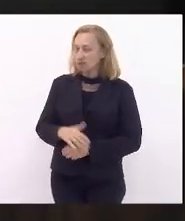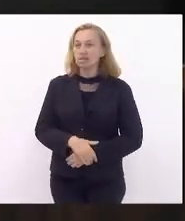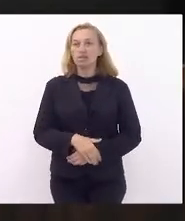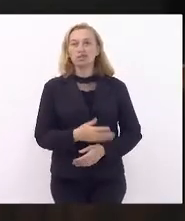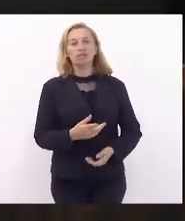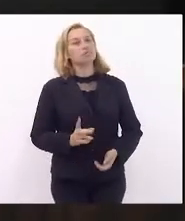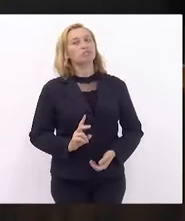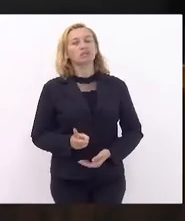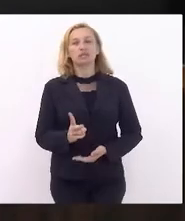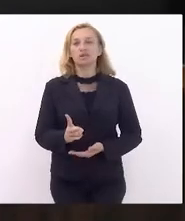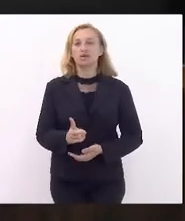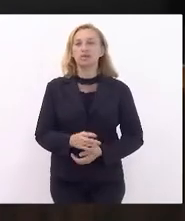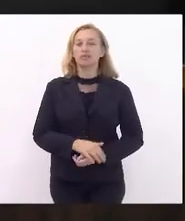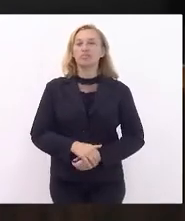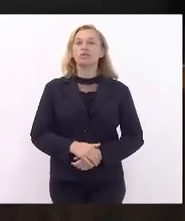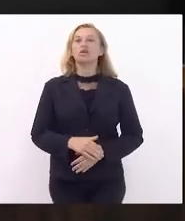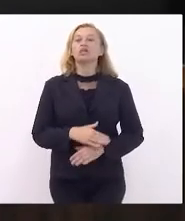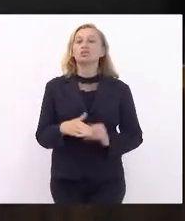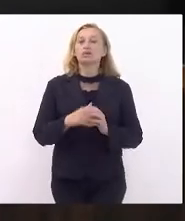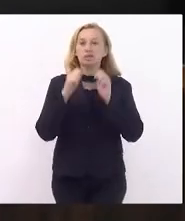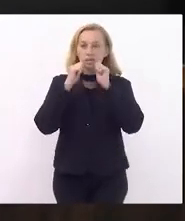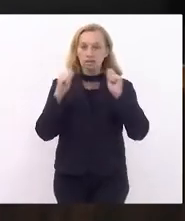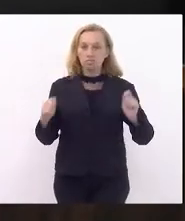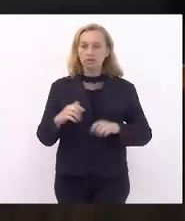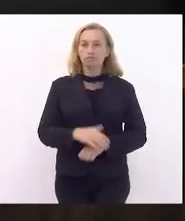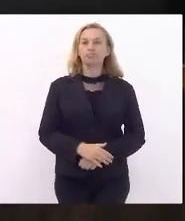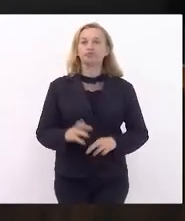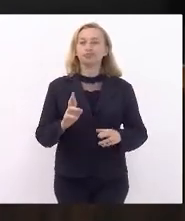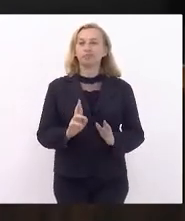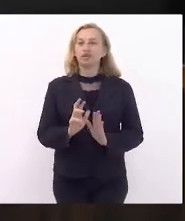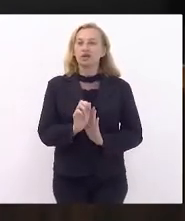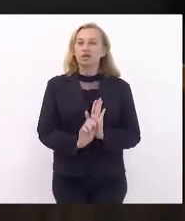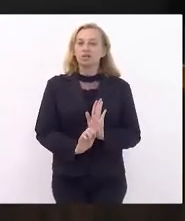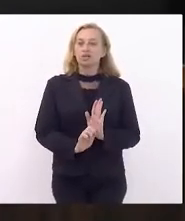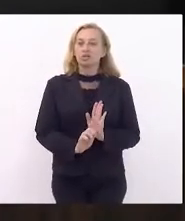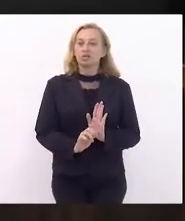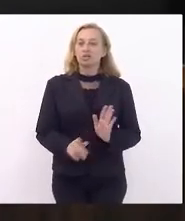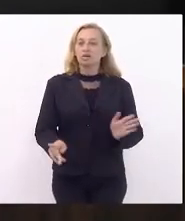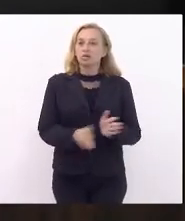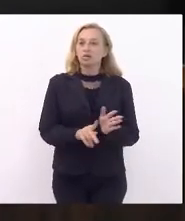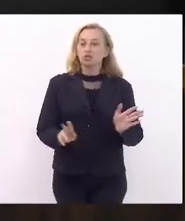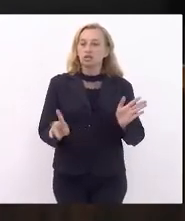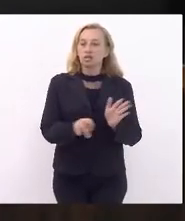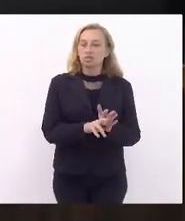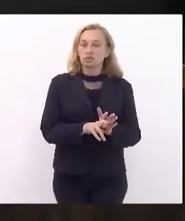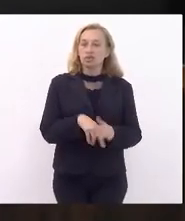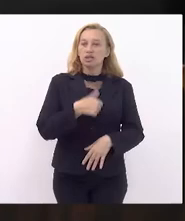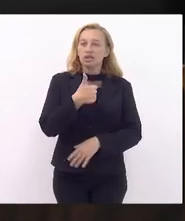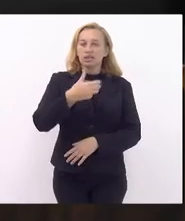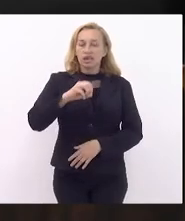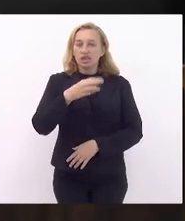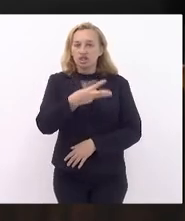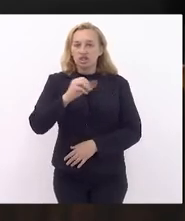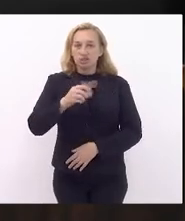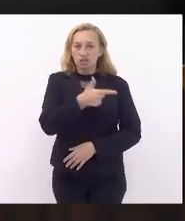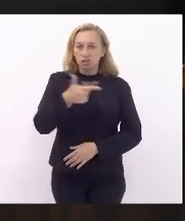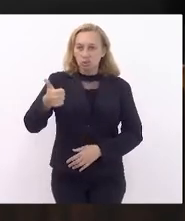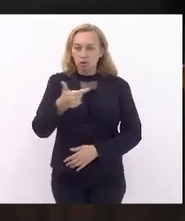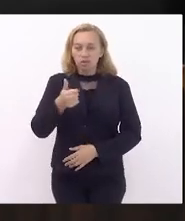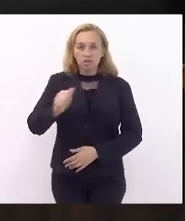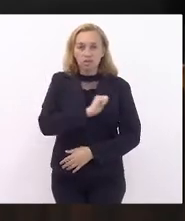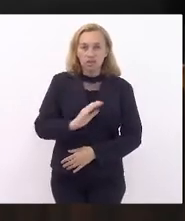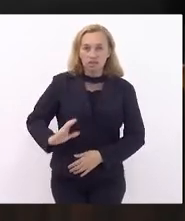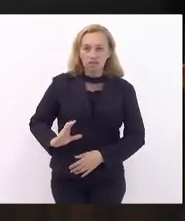presentes aqui as assessoras e assessores. Redação final assim emendada, projeto de resolução 1030 de 22, de autoria e deputado André